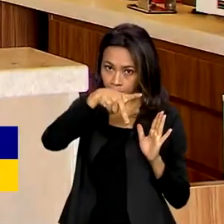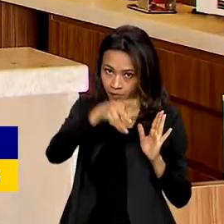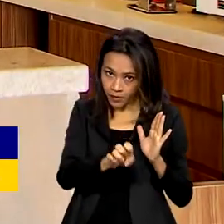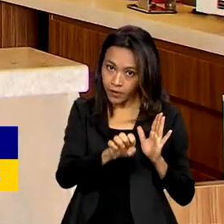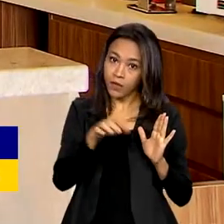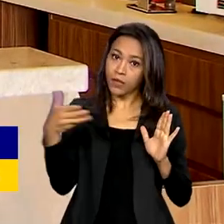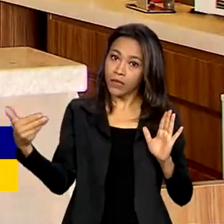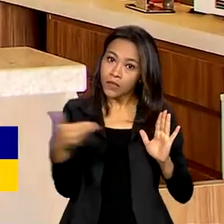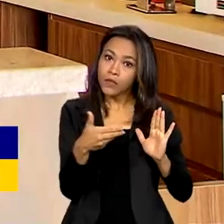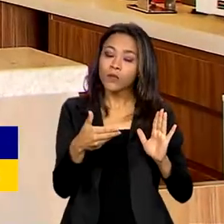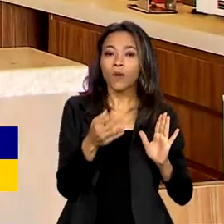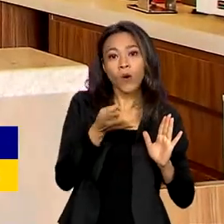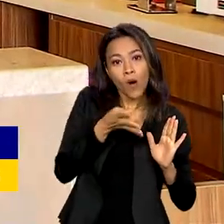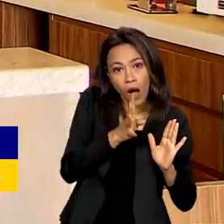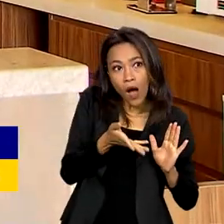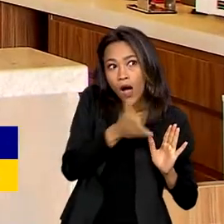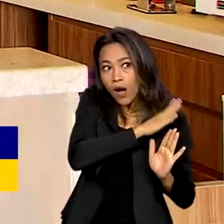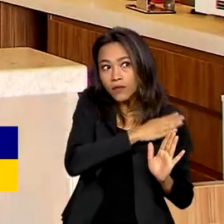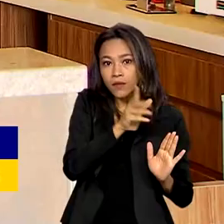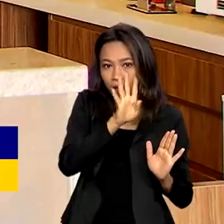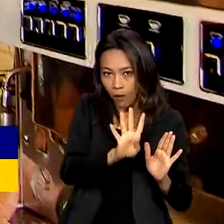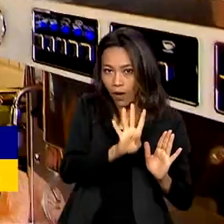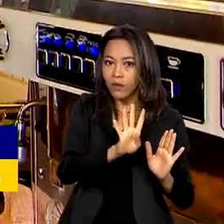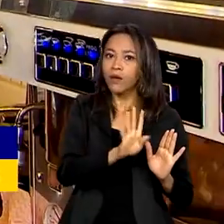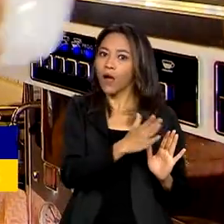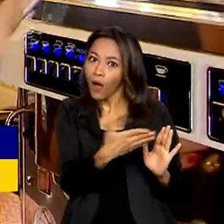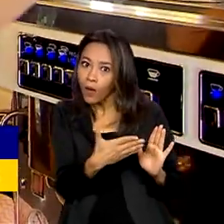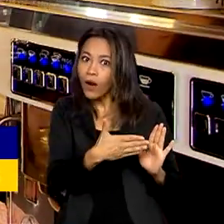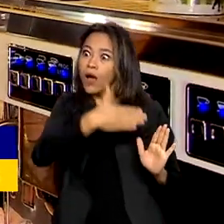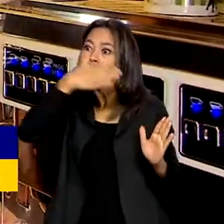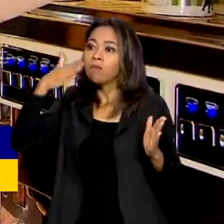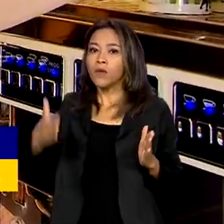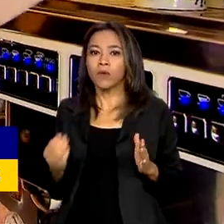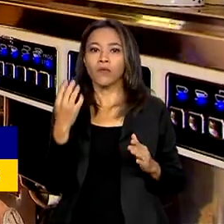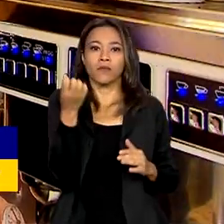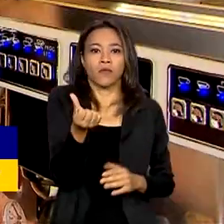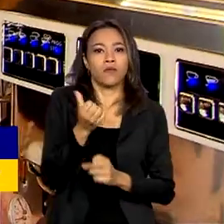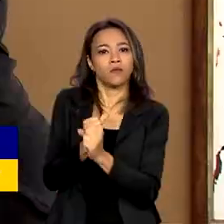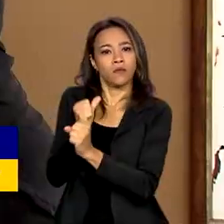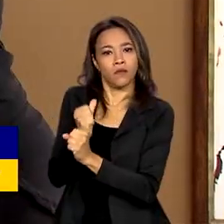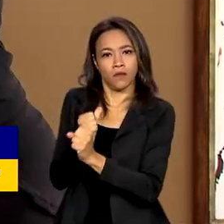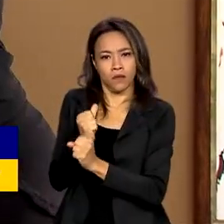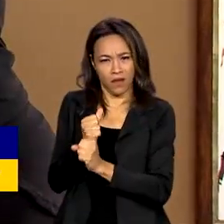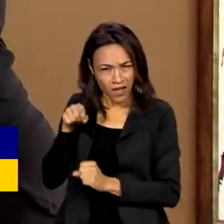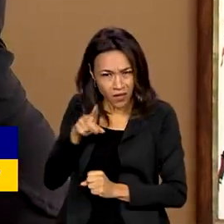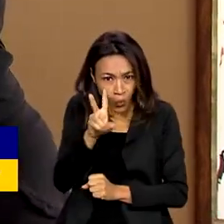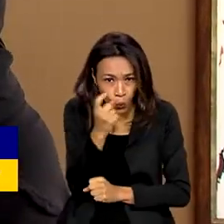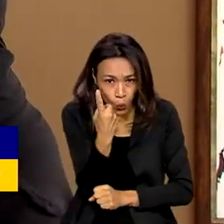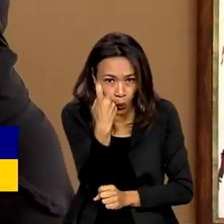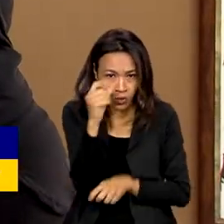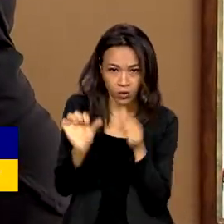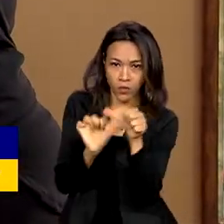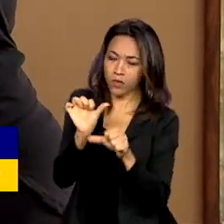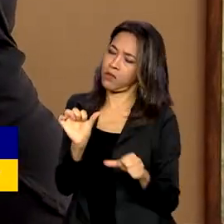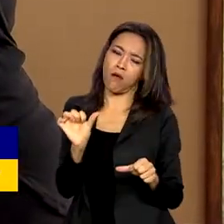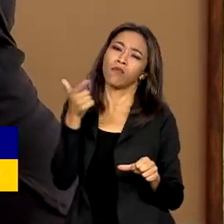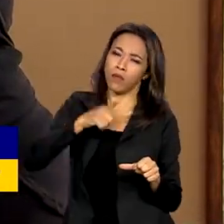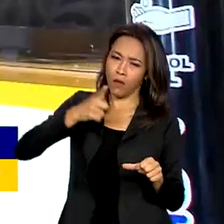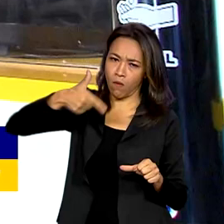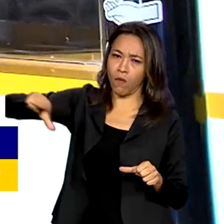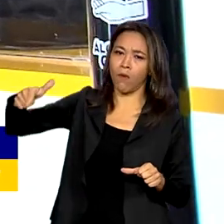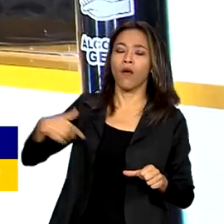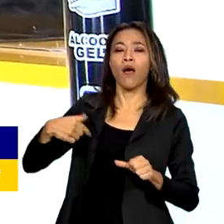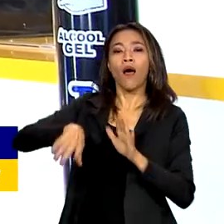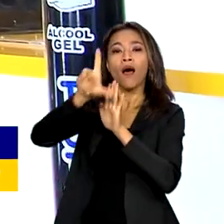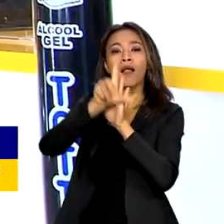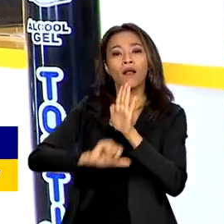passa de 4 para 6 anos. E essa não é a única mudança. A lei, sancionada pelo presidente Lula,